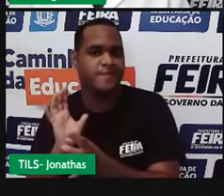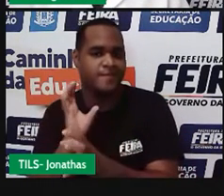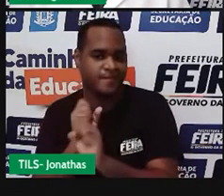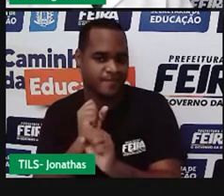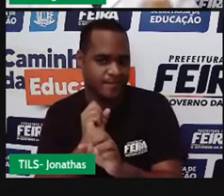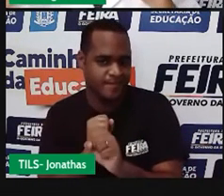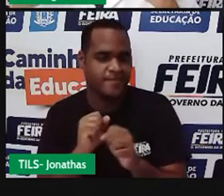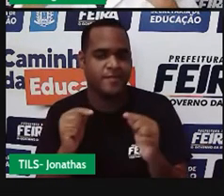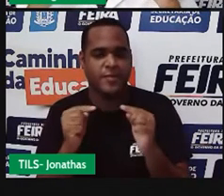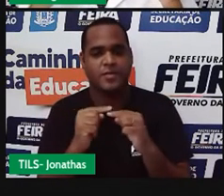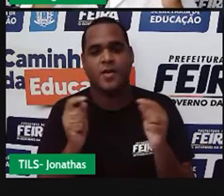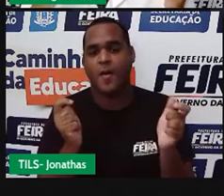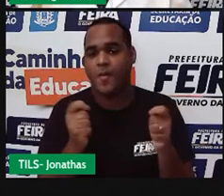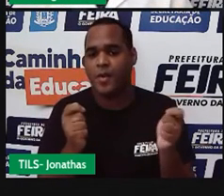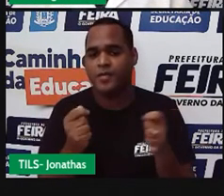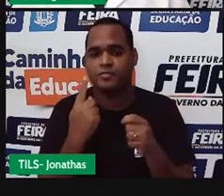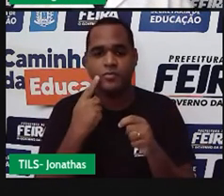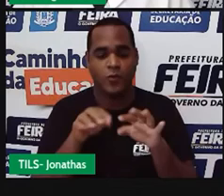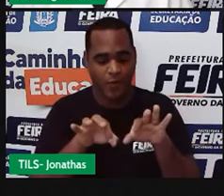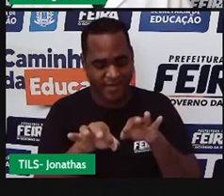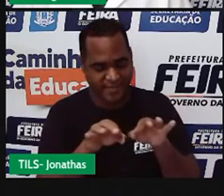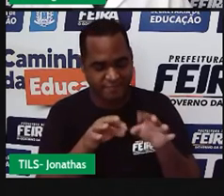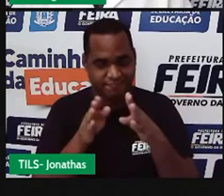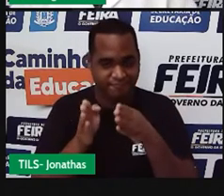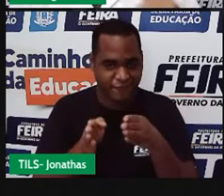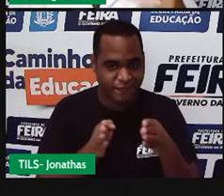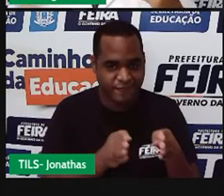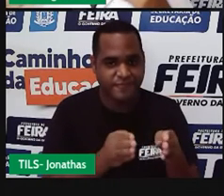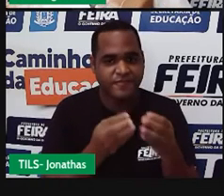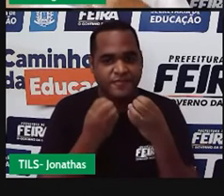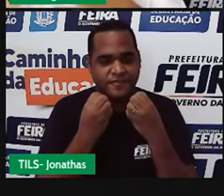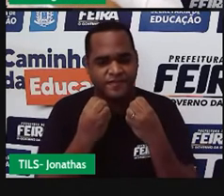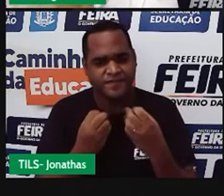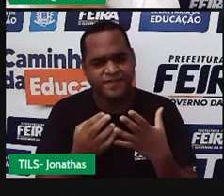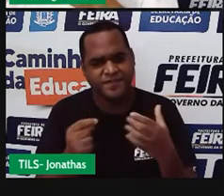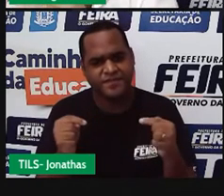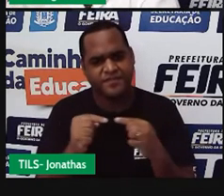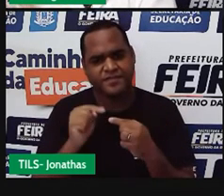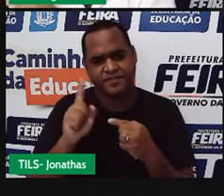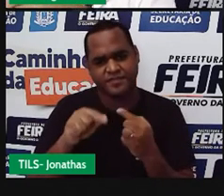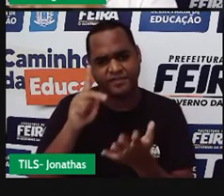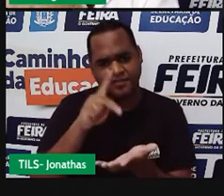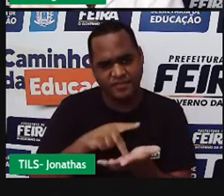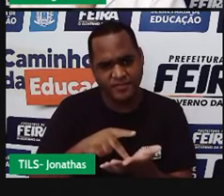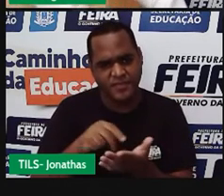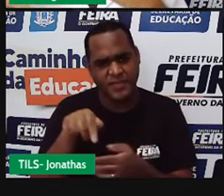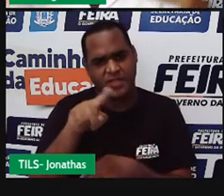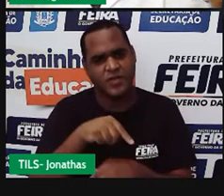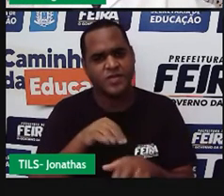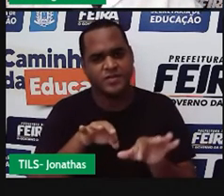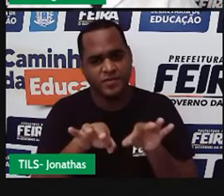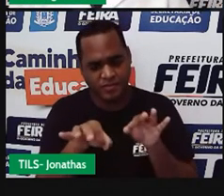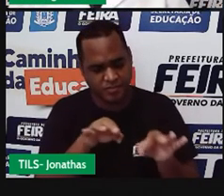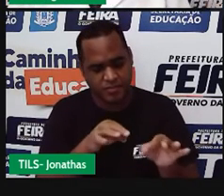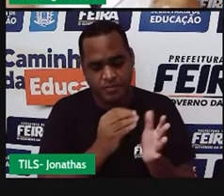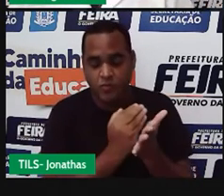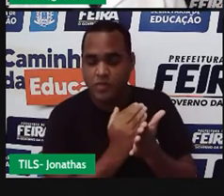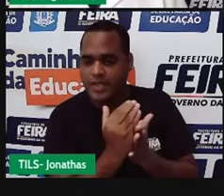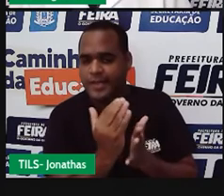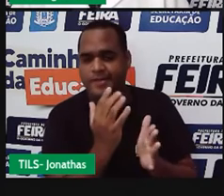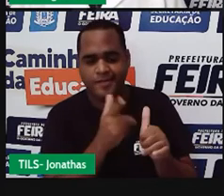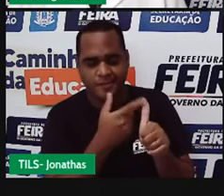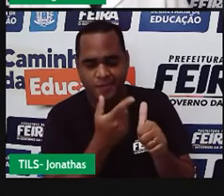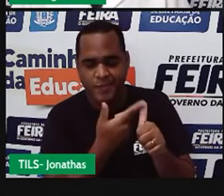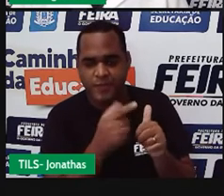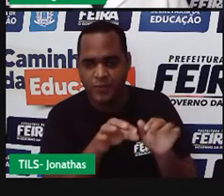que que serve? Para organizar a expressão, para dizer onde você vai começar resolvendo primeiro as